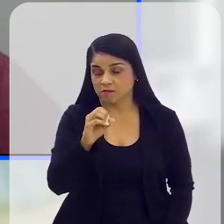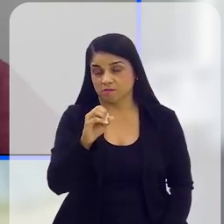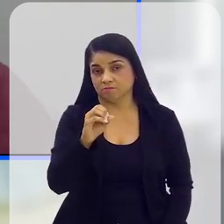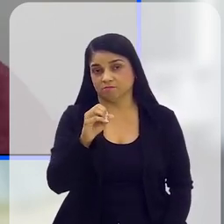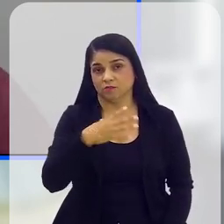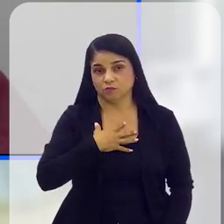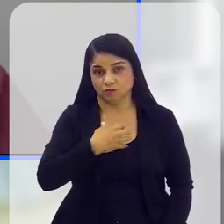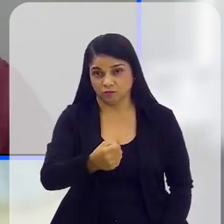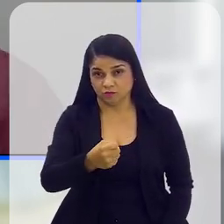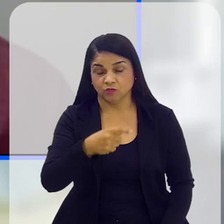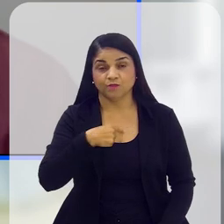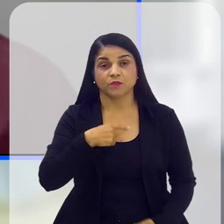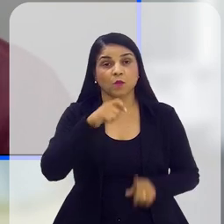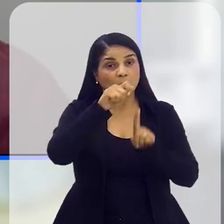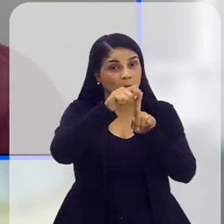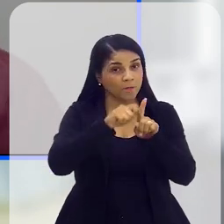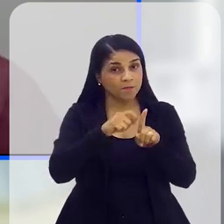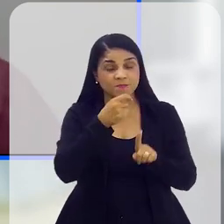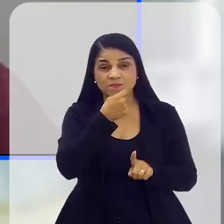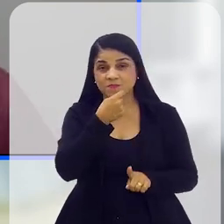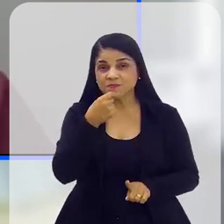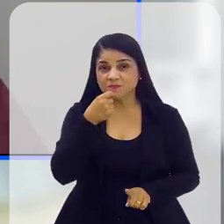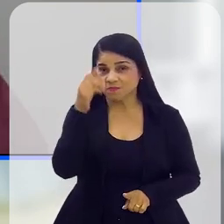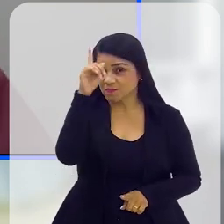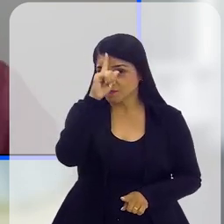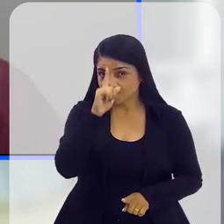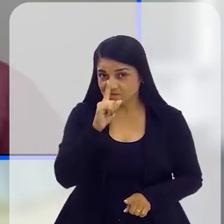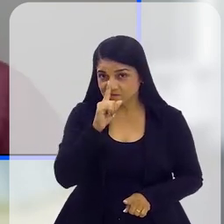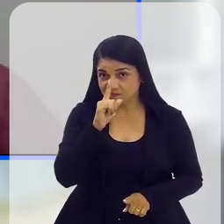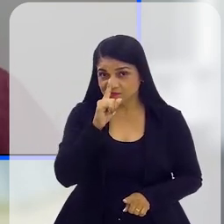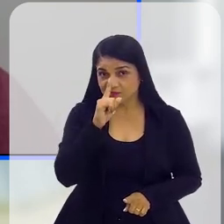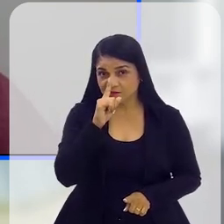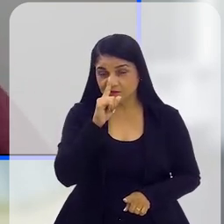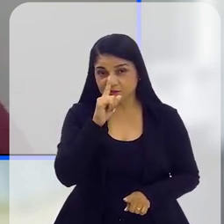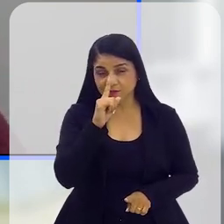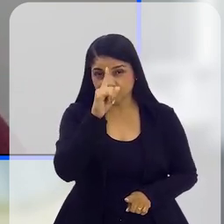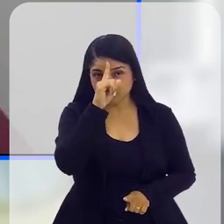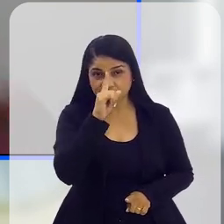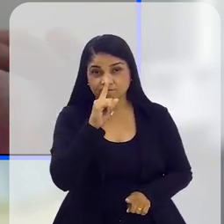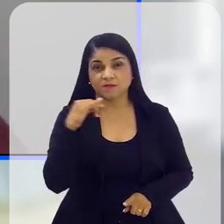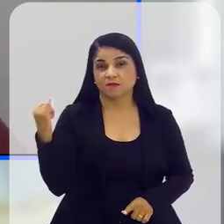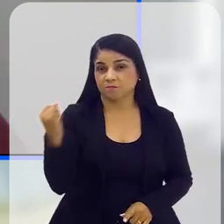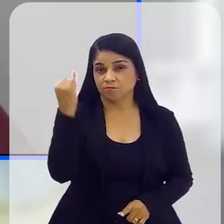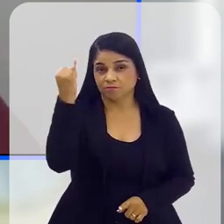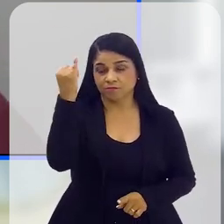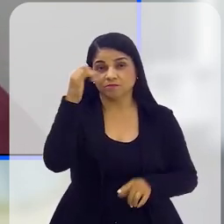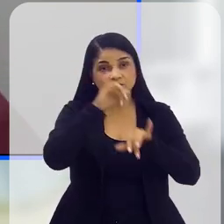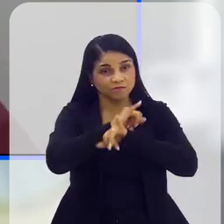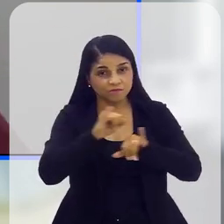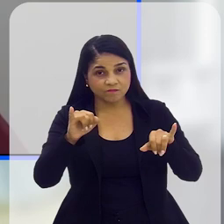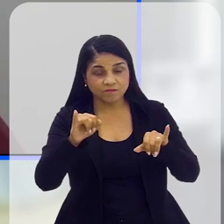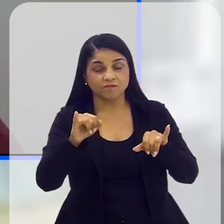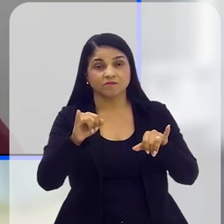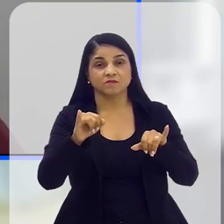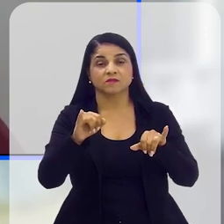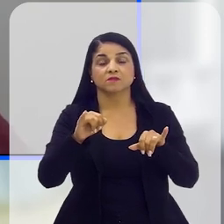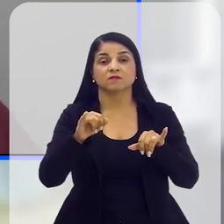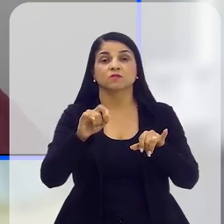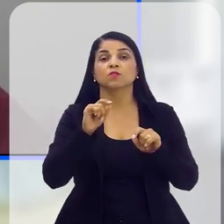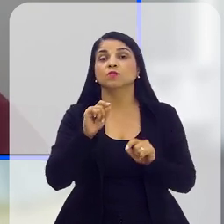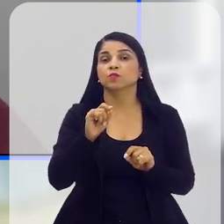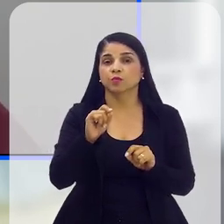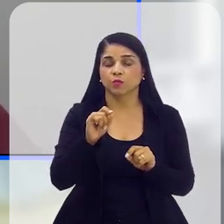Amarelo traz no seu bojo a importância de nós falarmos. Agora, a grande questão é